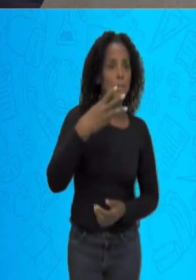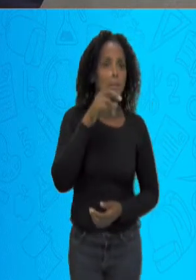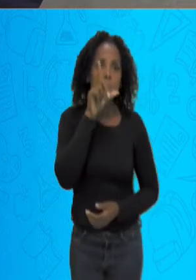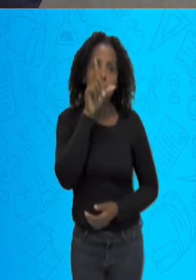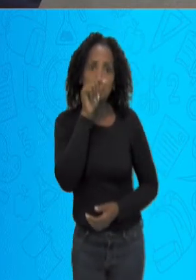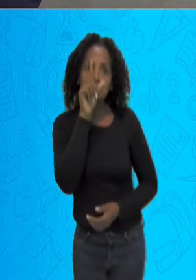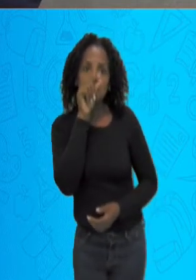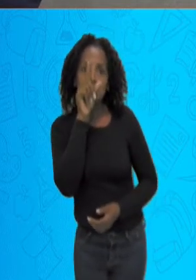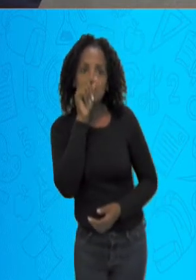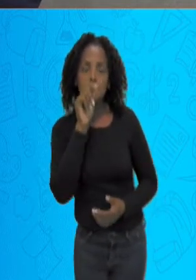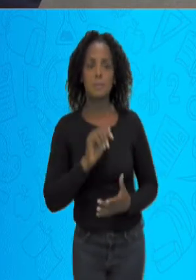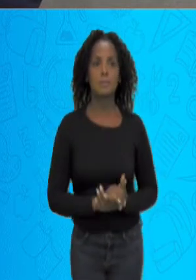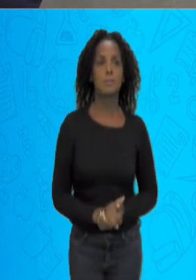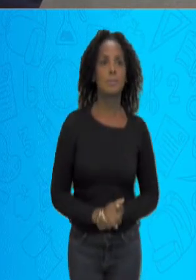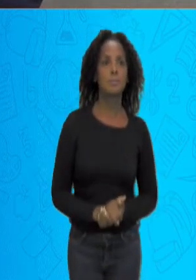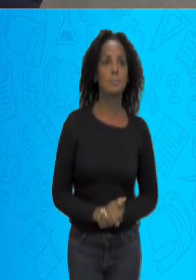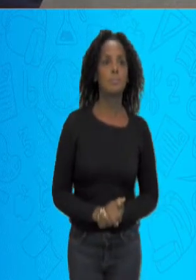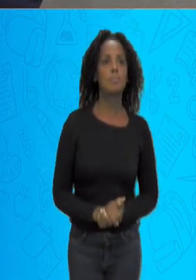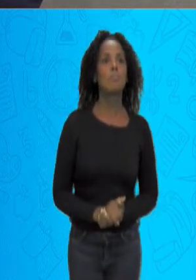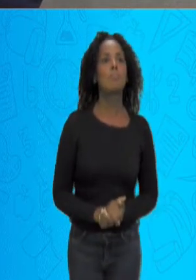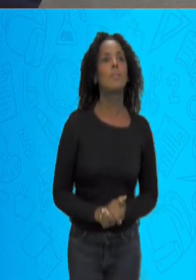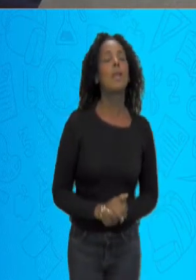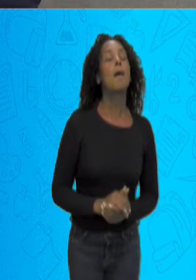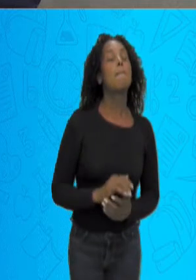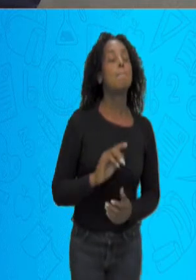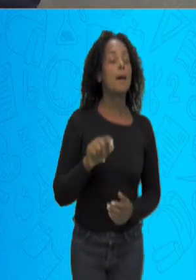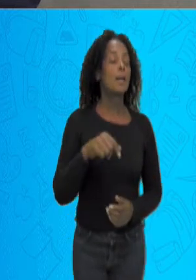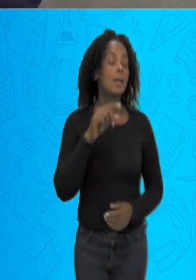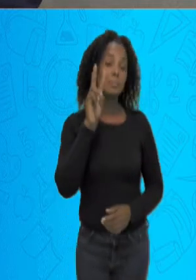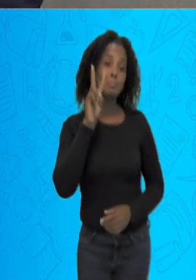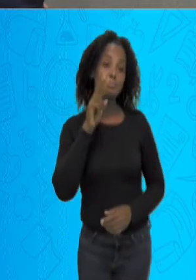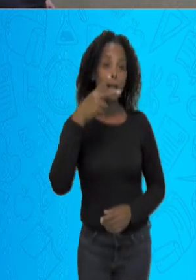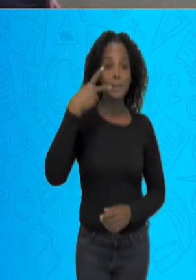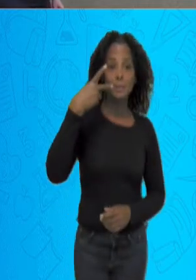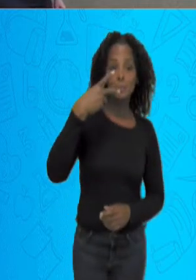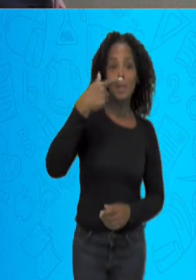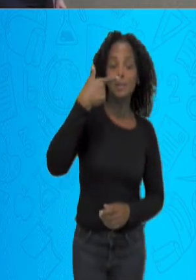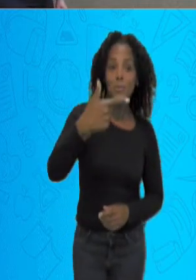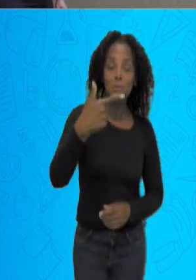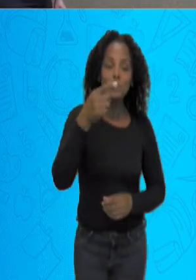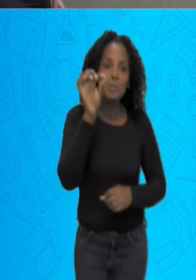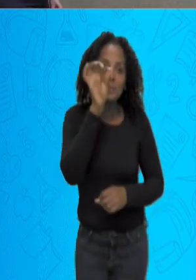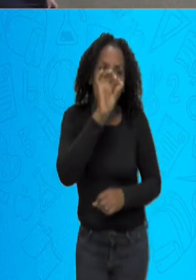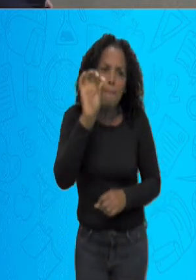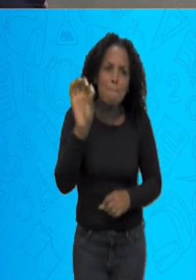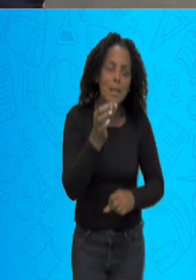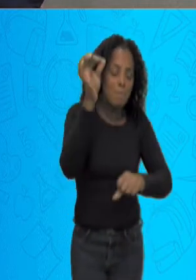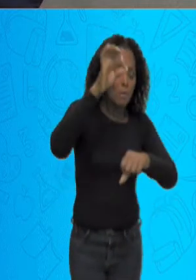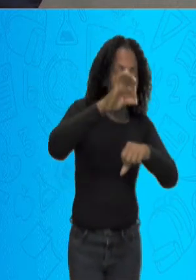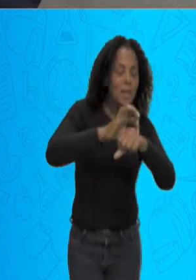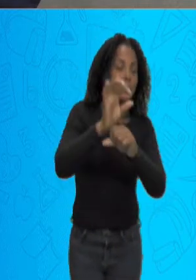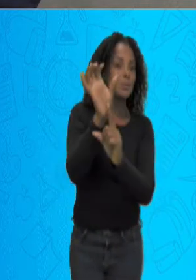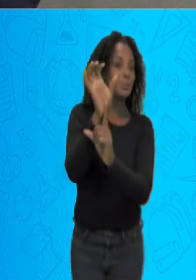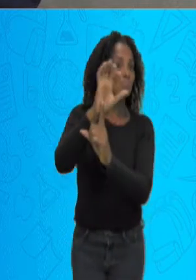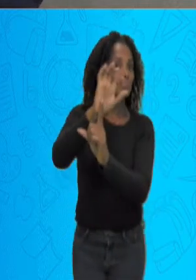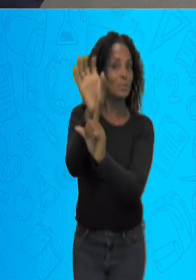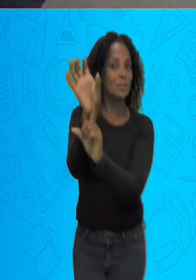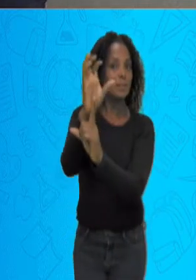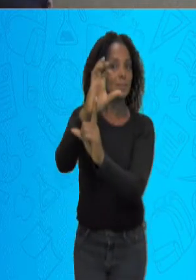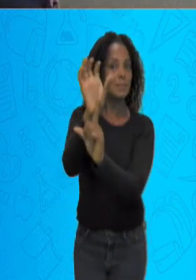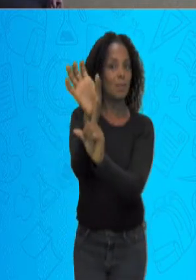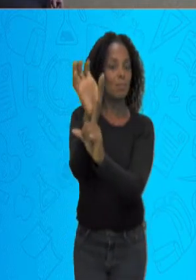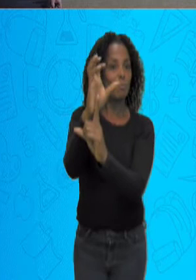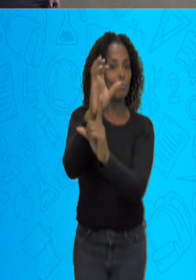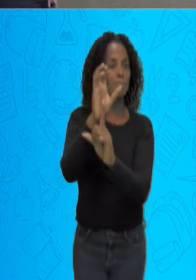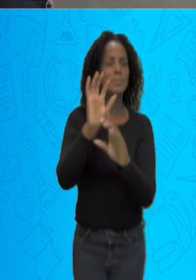Ó lá, os três passarinhos. Para as duas abelhas pousadas aonde? No girassol. Olha lá. E aí,